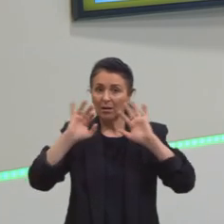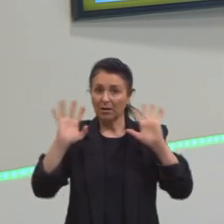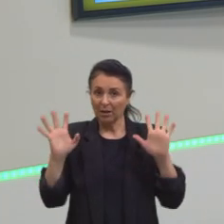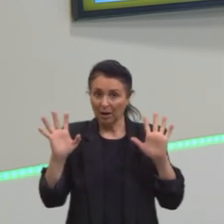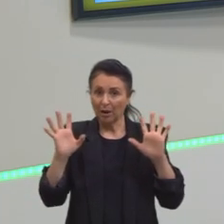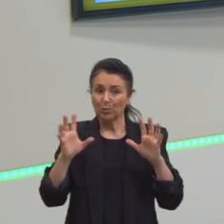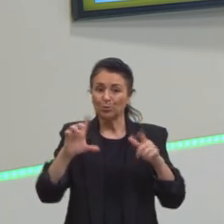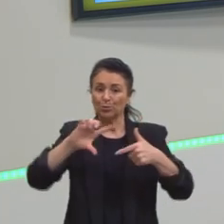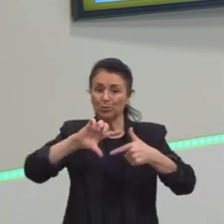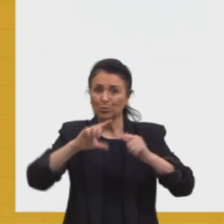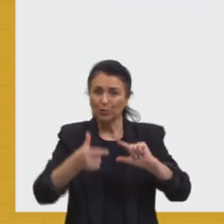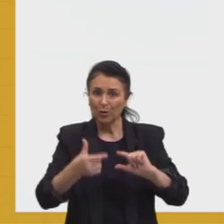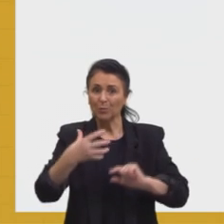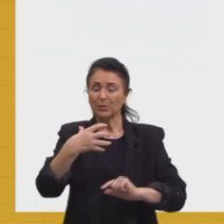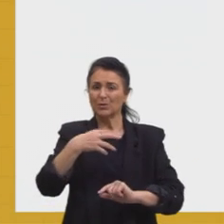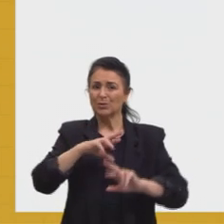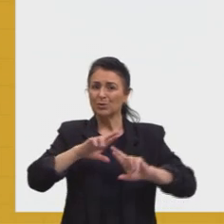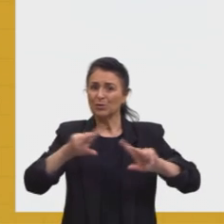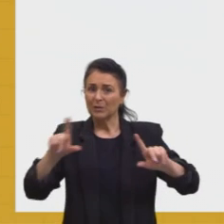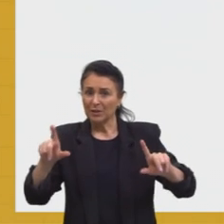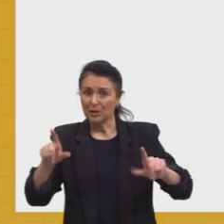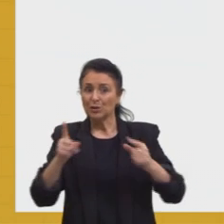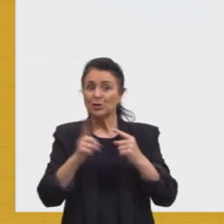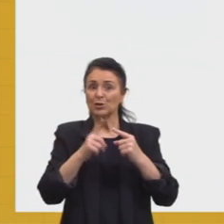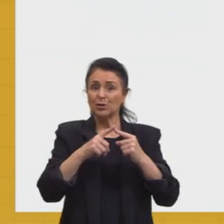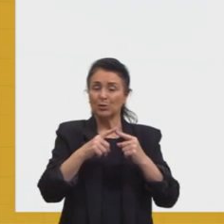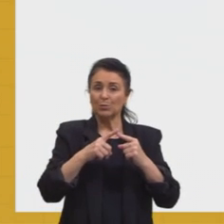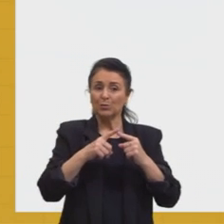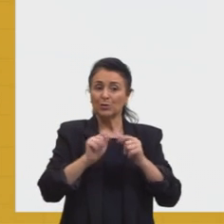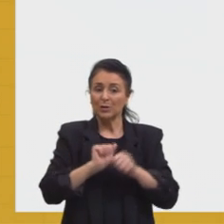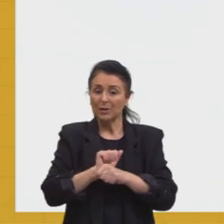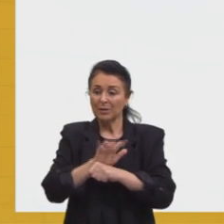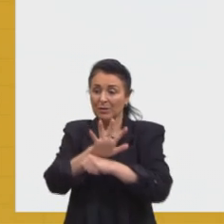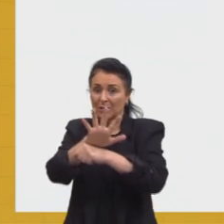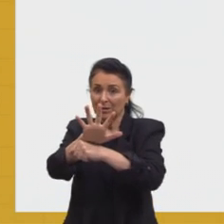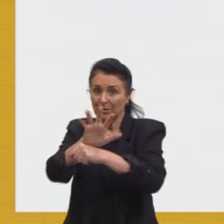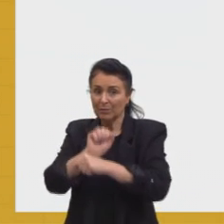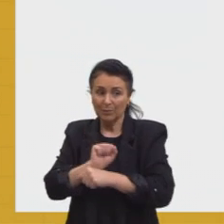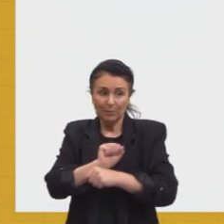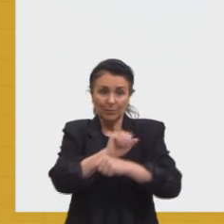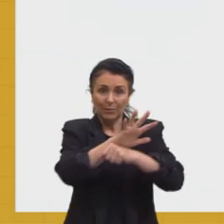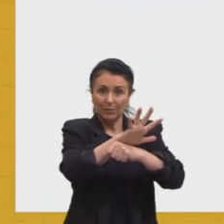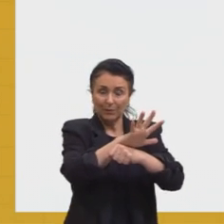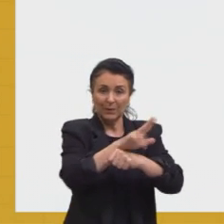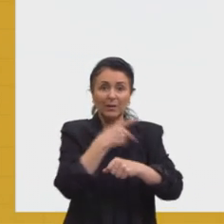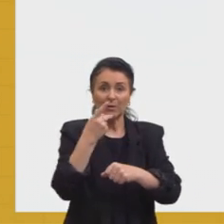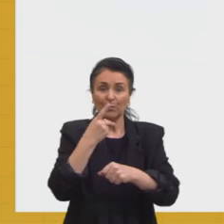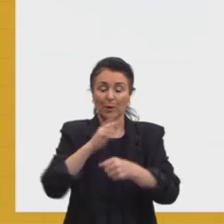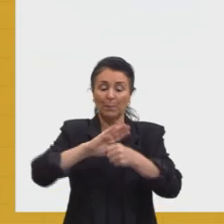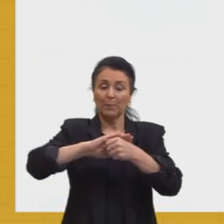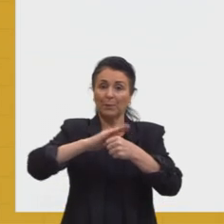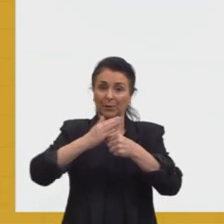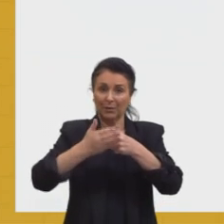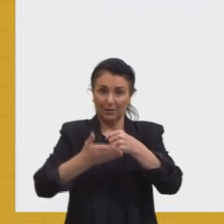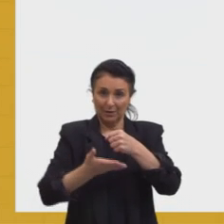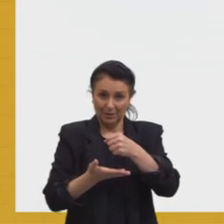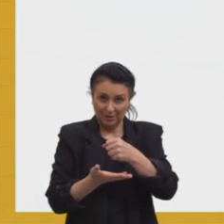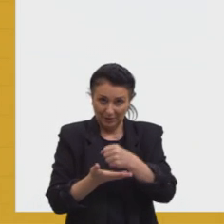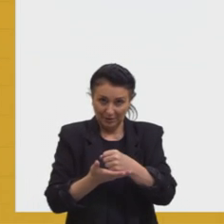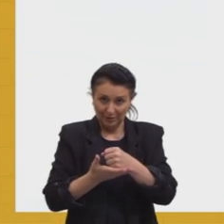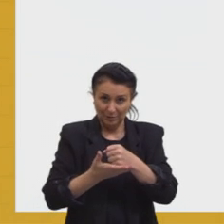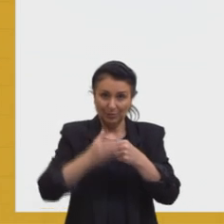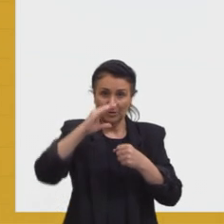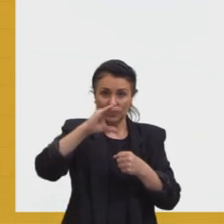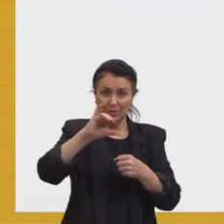formas e diferentes projeções. Então, falei sobre a projeção cilíndrica, que a gente